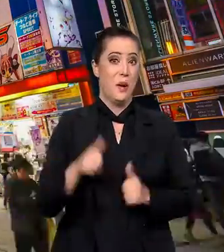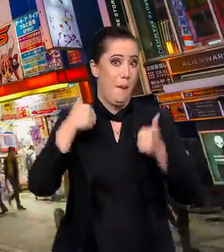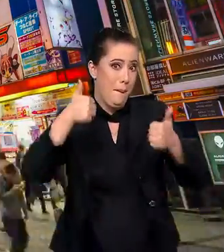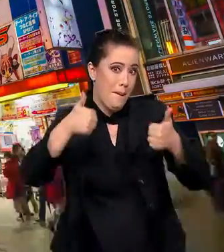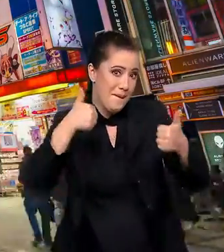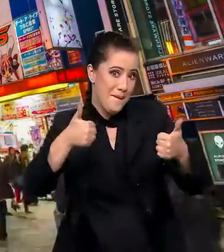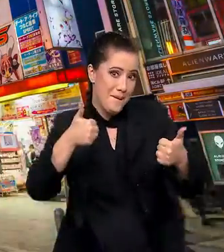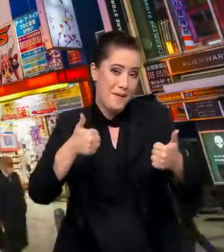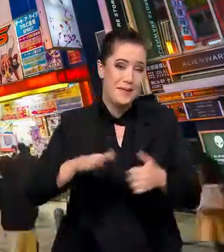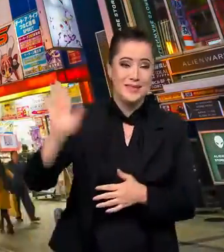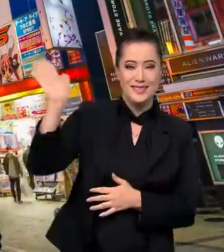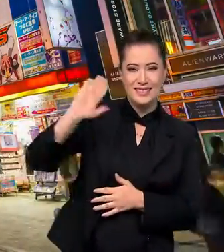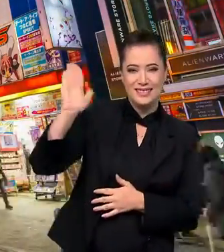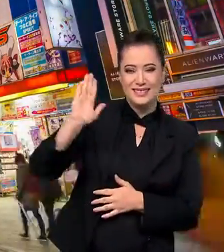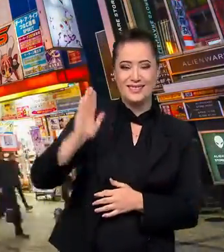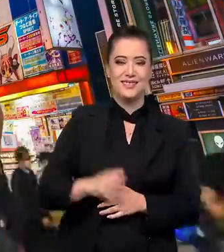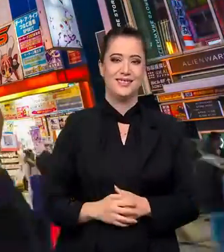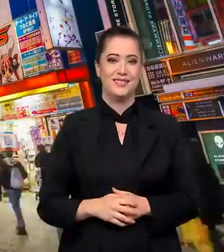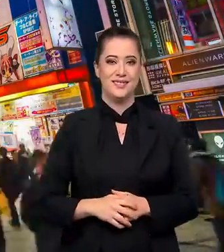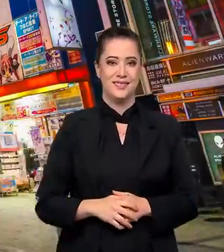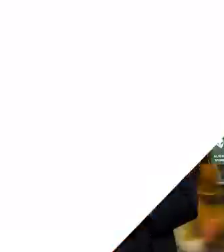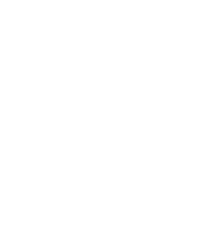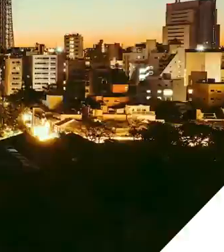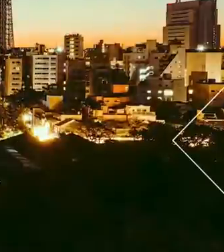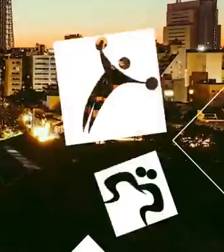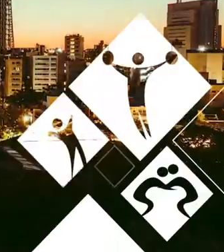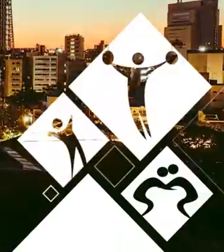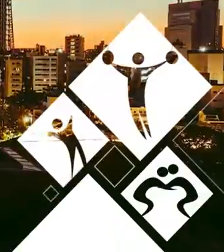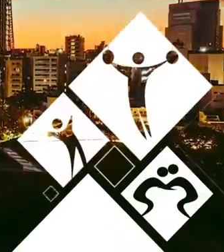.br. Beleza, galera? Valeu e até a próxima!